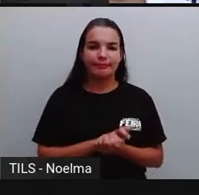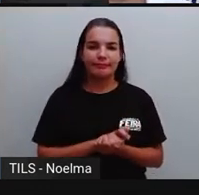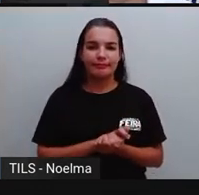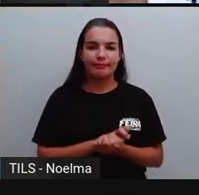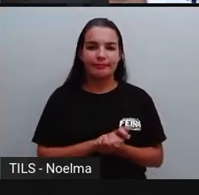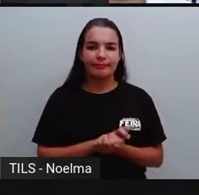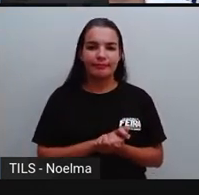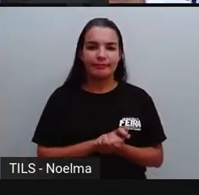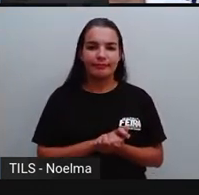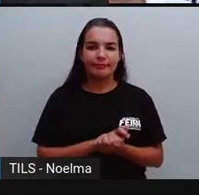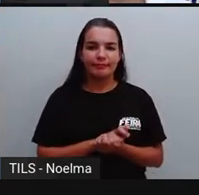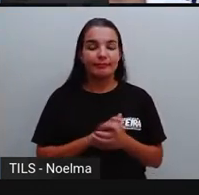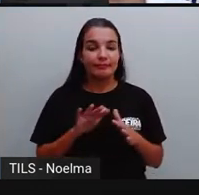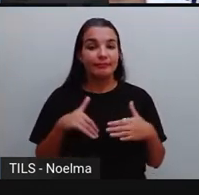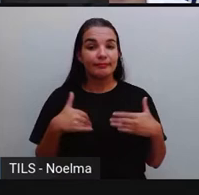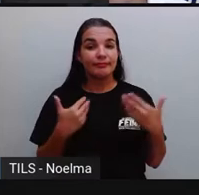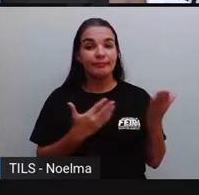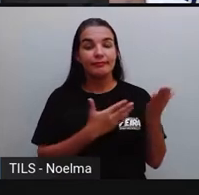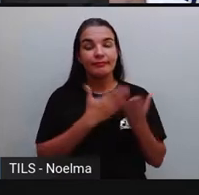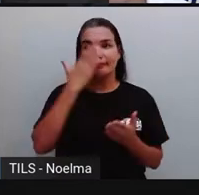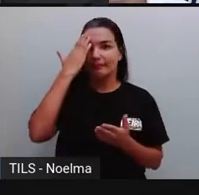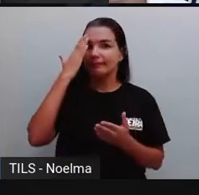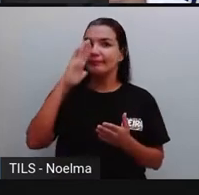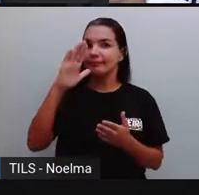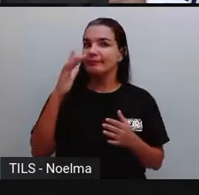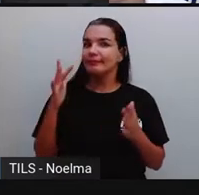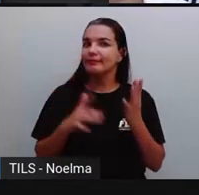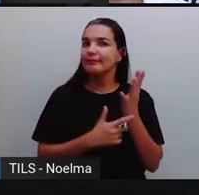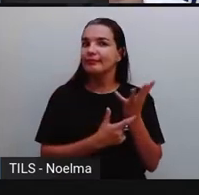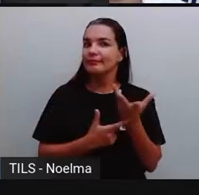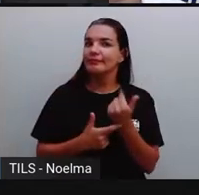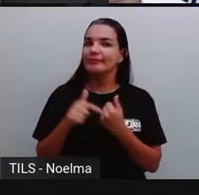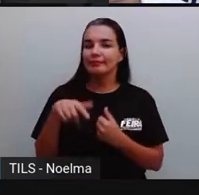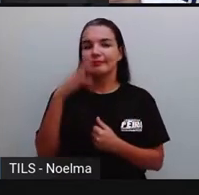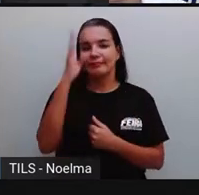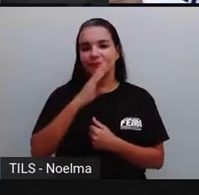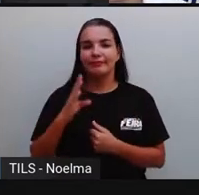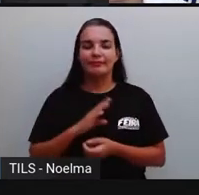um dos artistas, né, dos principais artistas aí do Brasil.